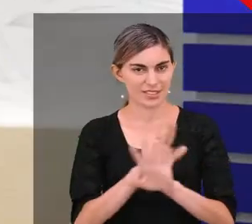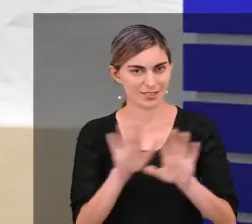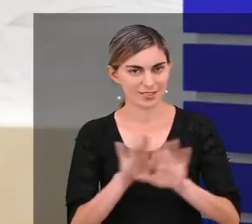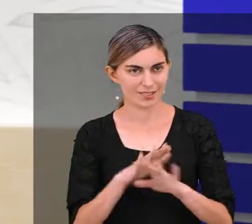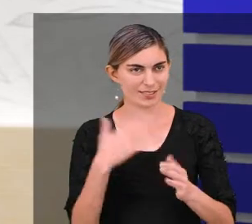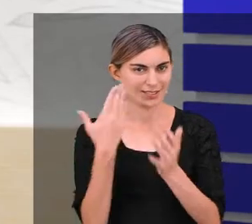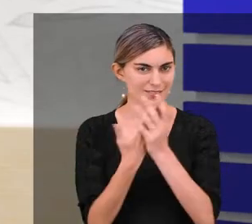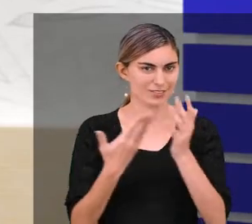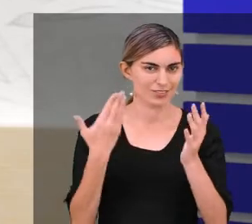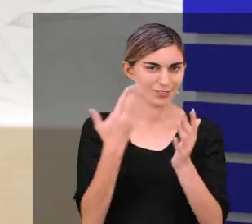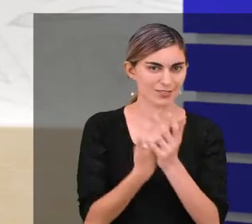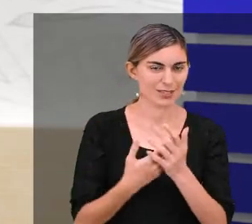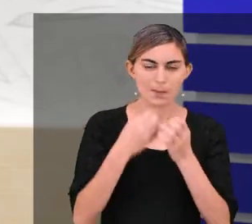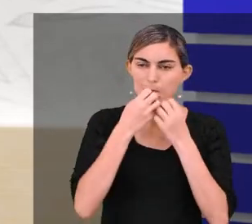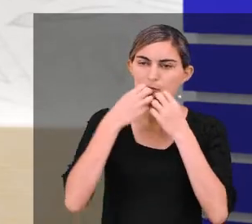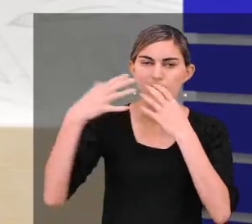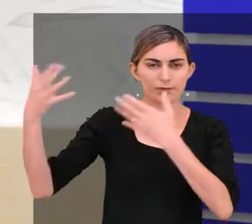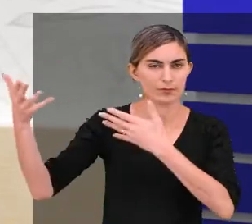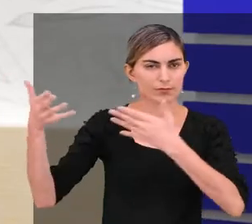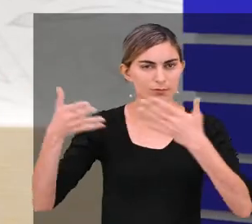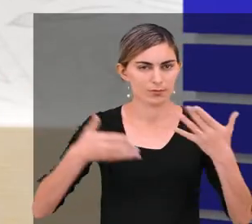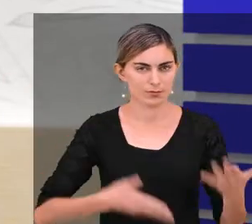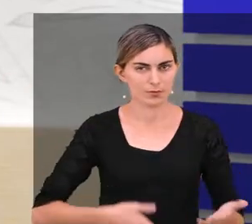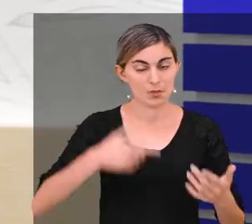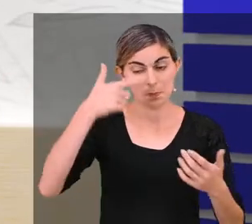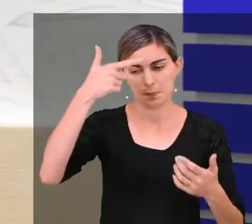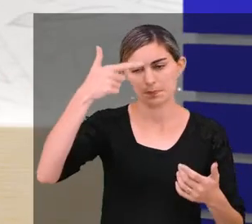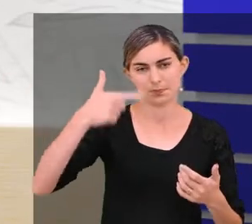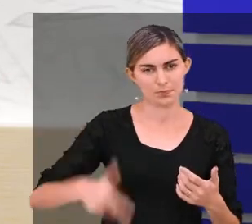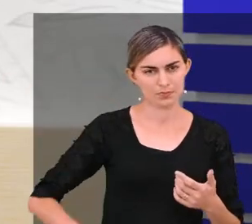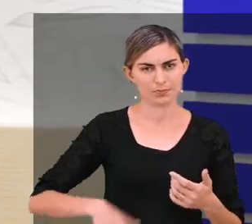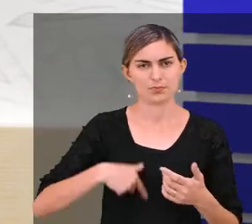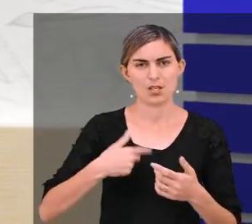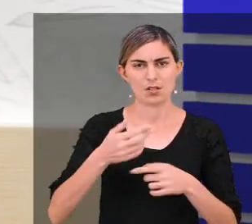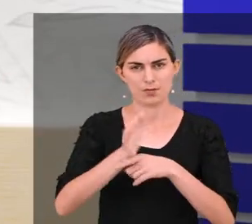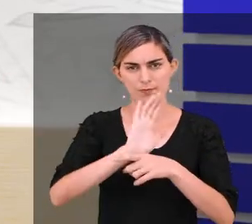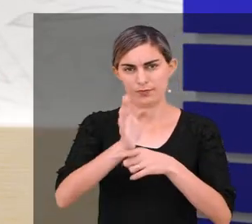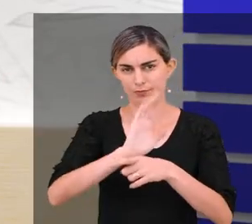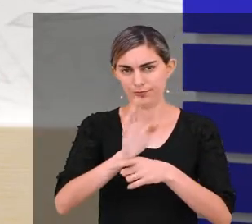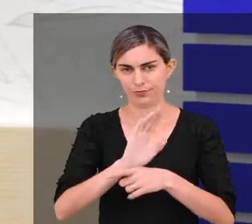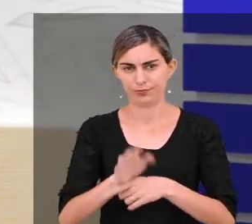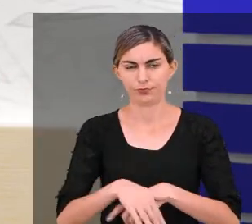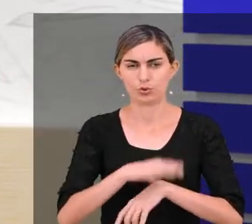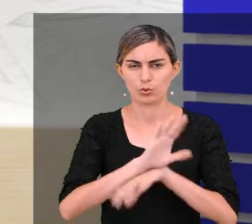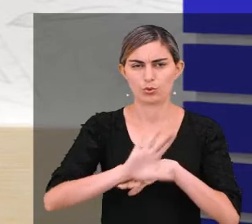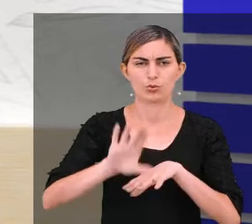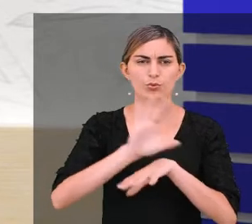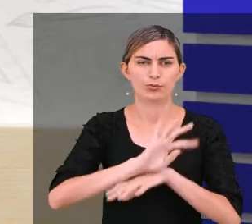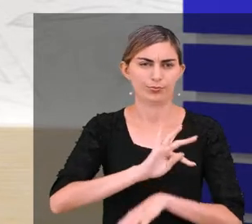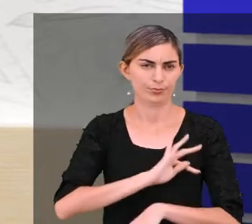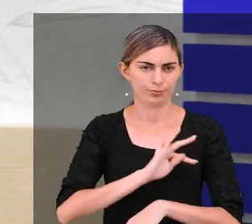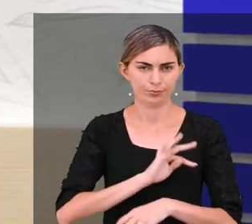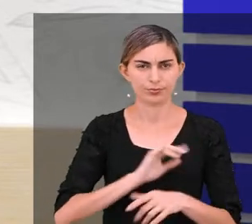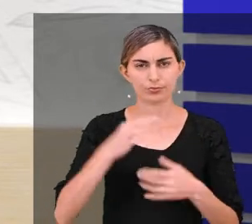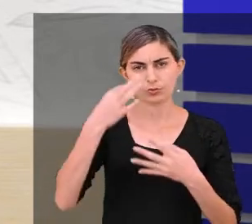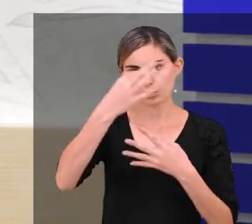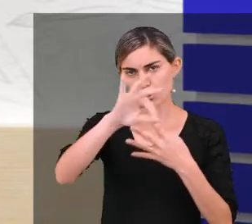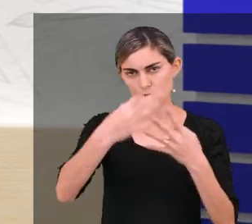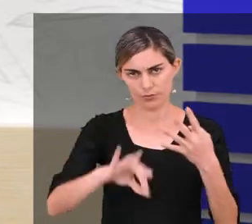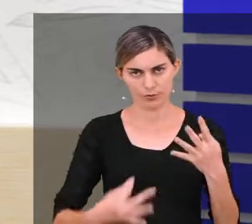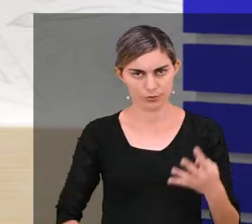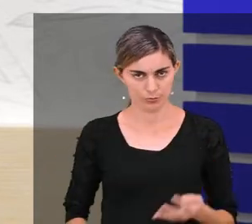Olá estudante, seja bem-vindo em mais uma videoaula do curso Temo Tem